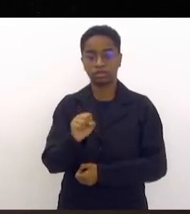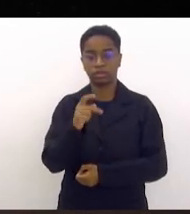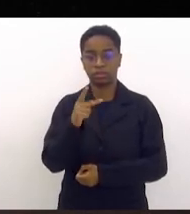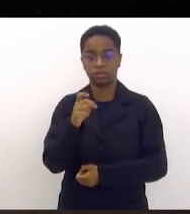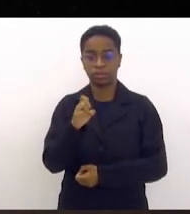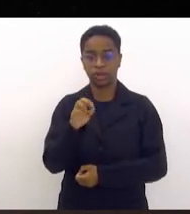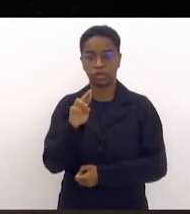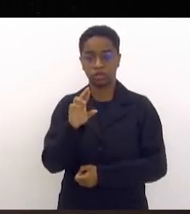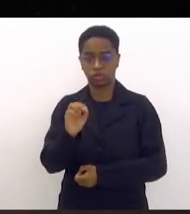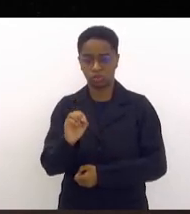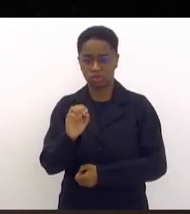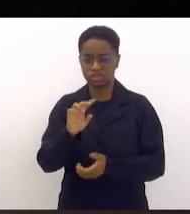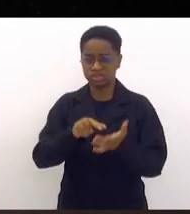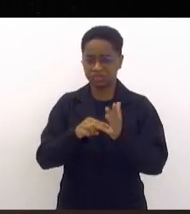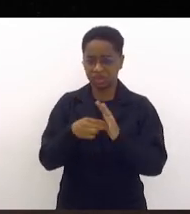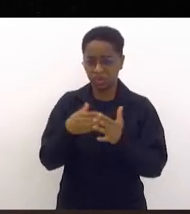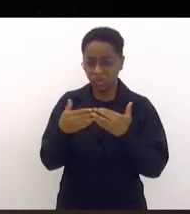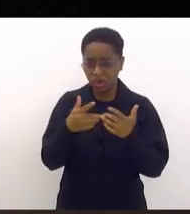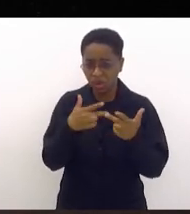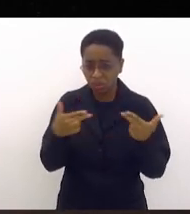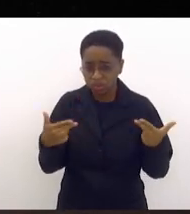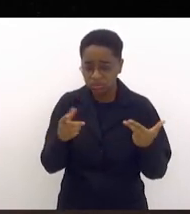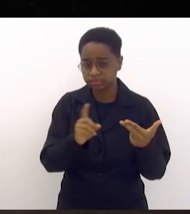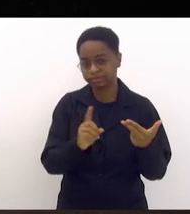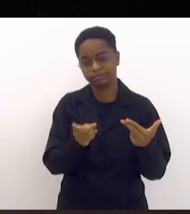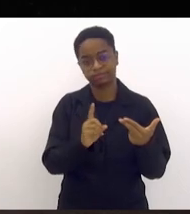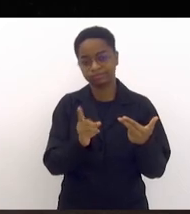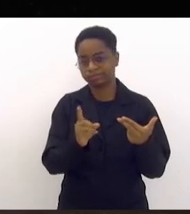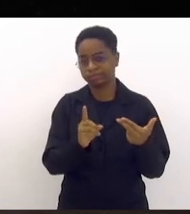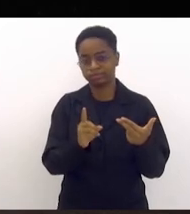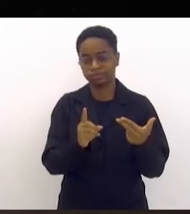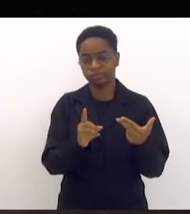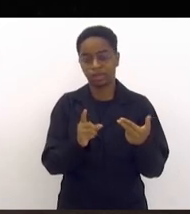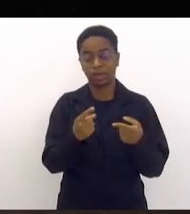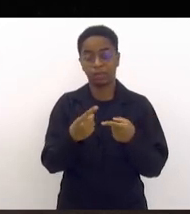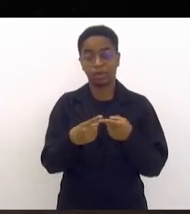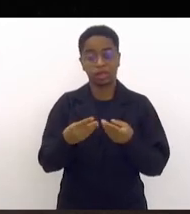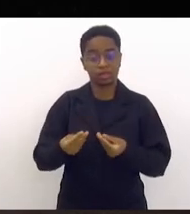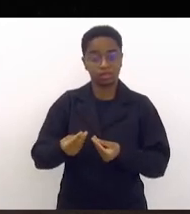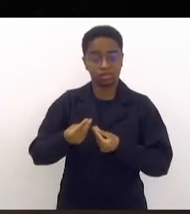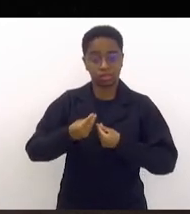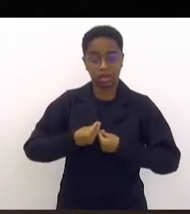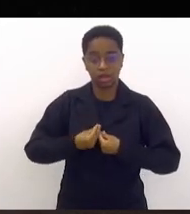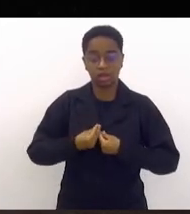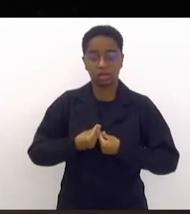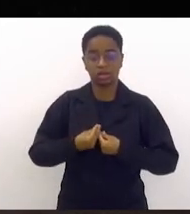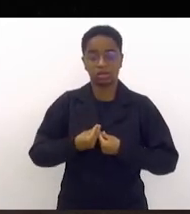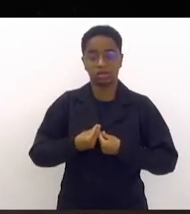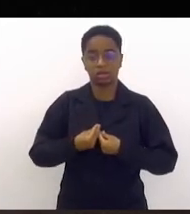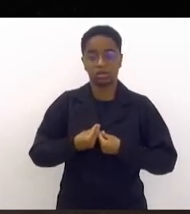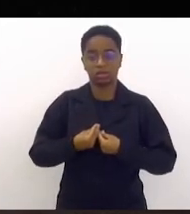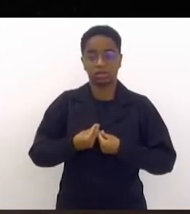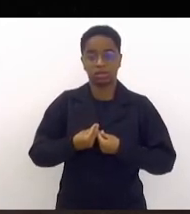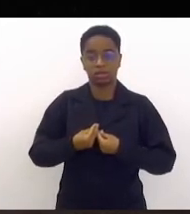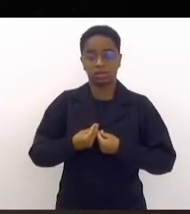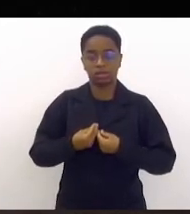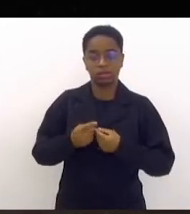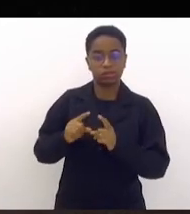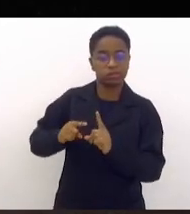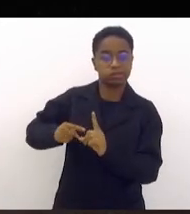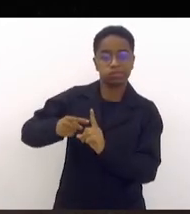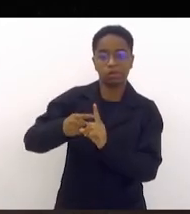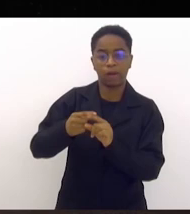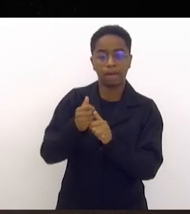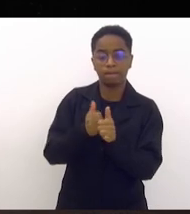isso não é qualquer coisa. E isso nos dá, ou deveria nos dar, algum tipo de vantagem